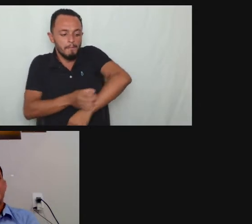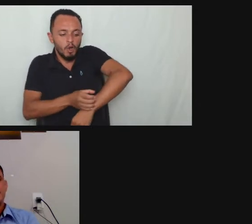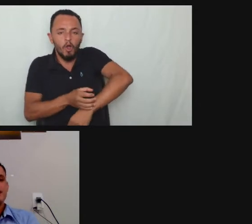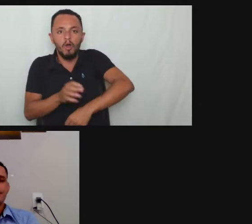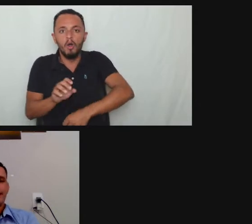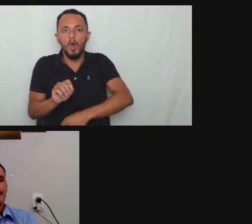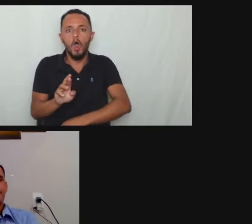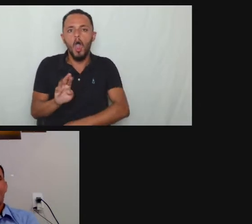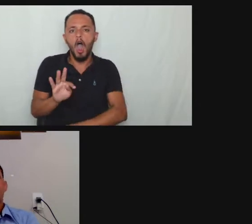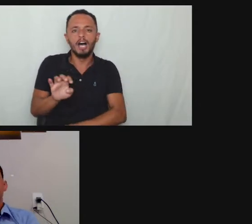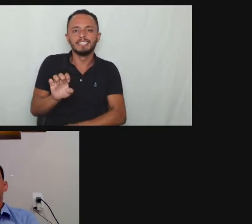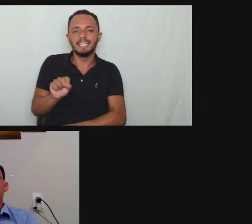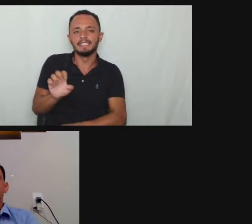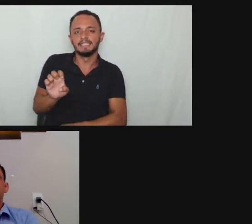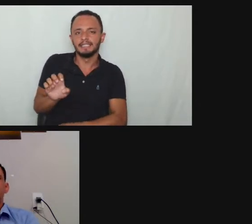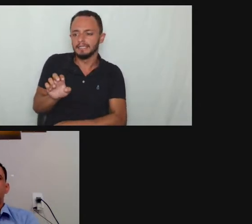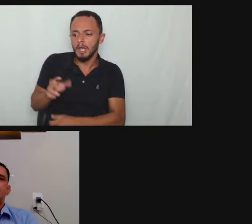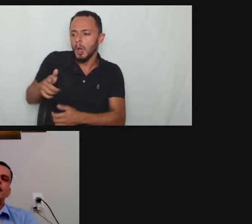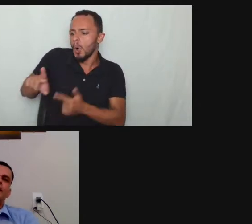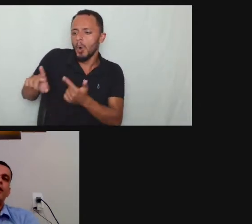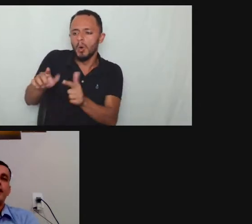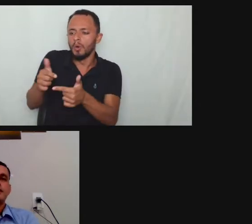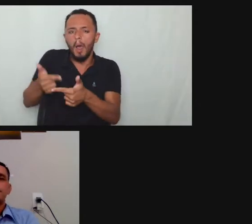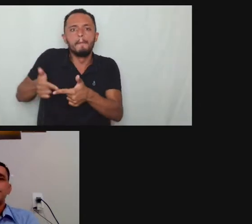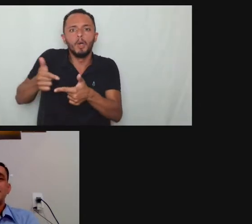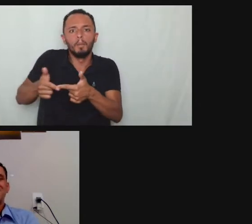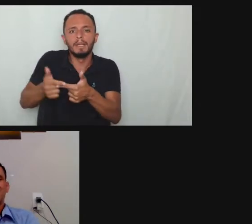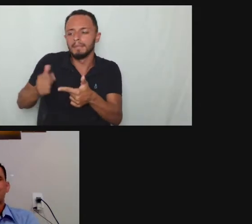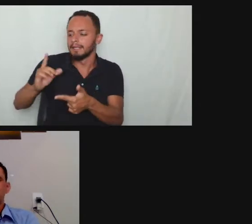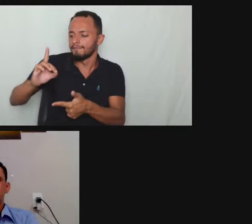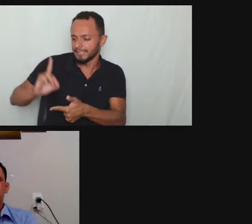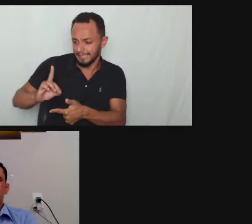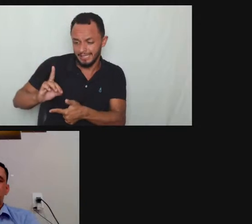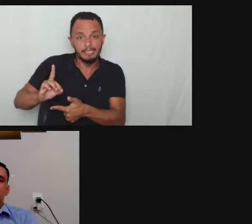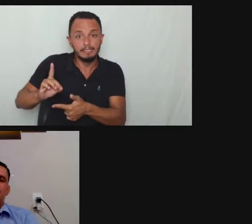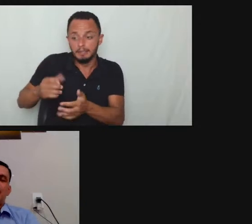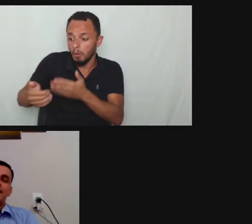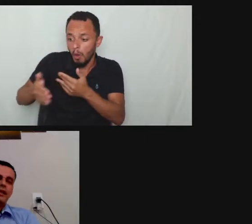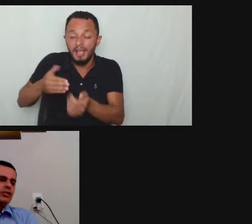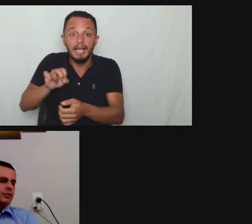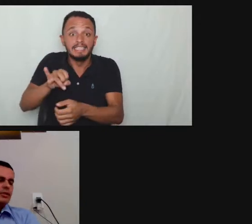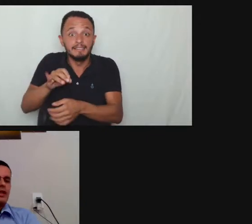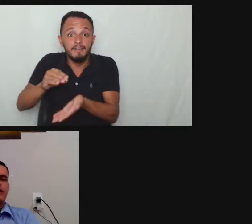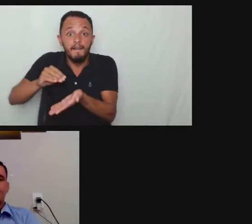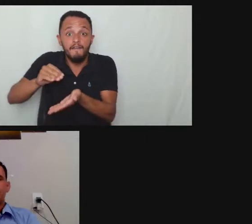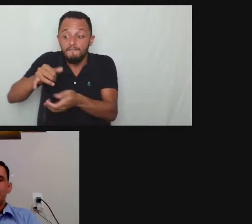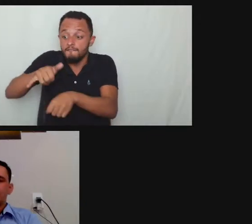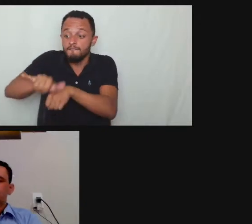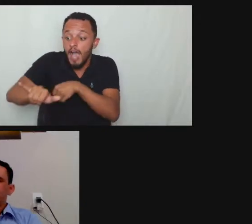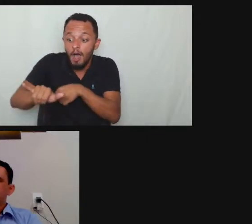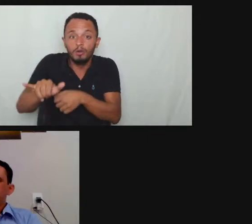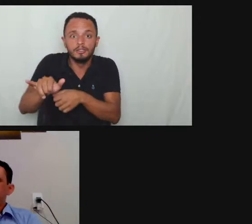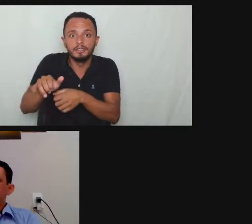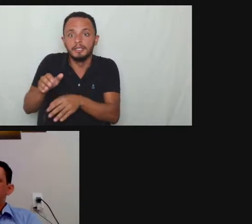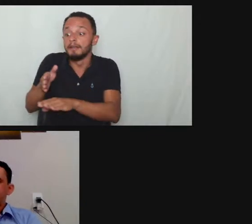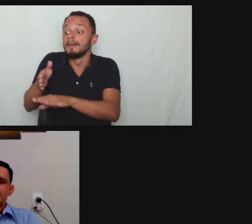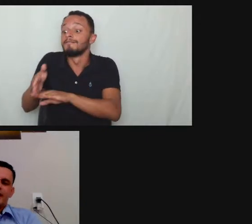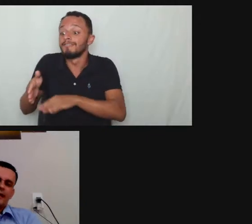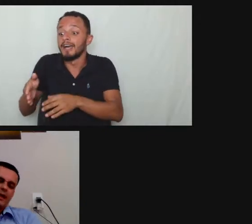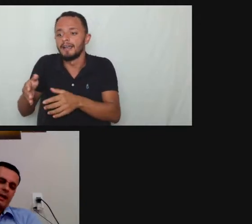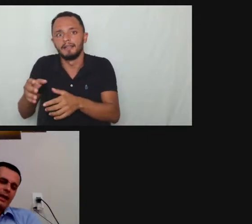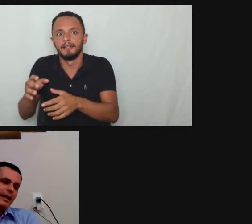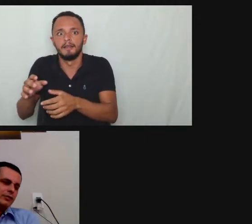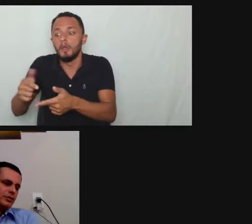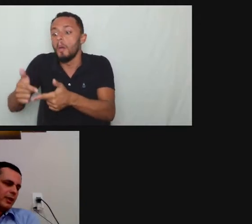e ele precisa para trabalho é e veria na seus dias eu acho que tá desde 2019 tramitando mas como